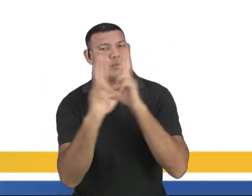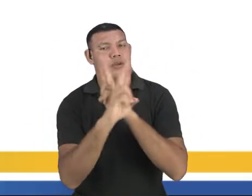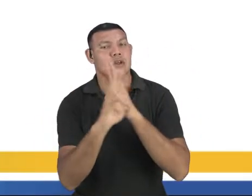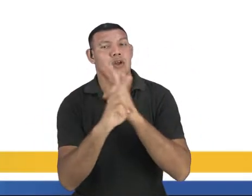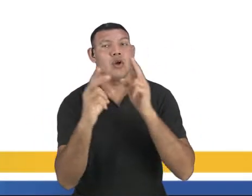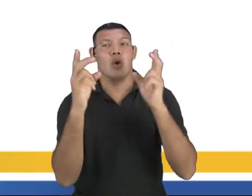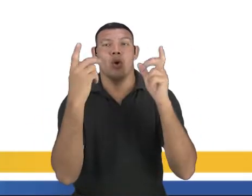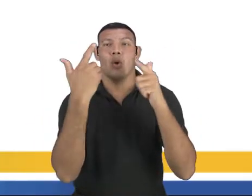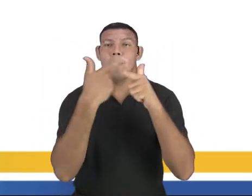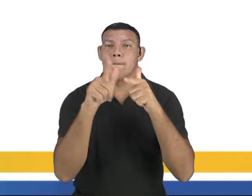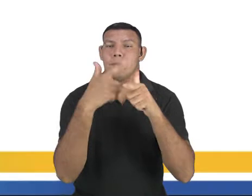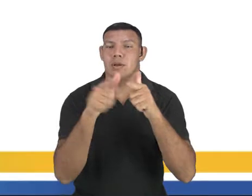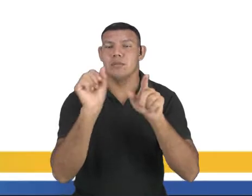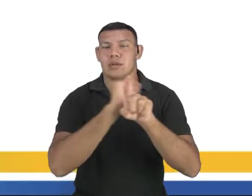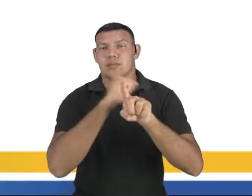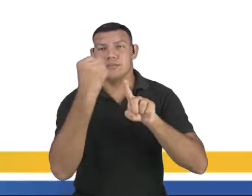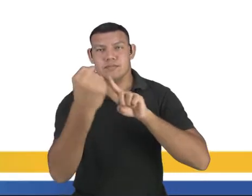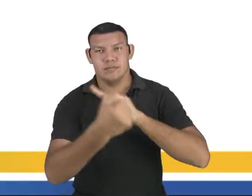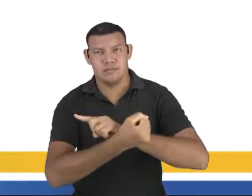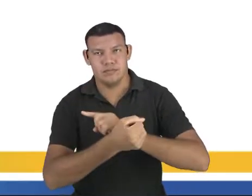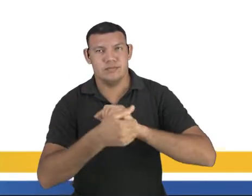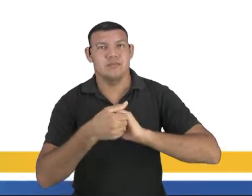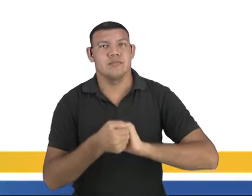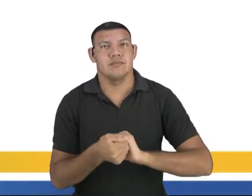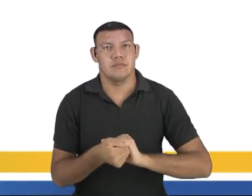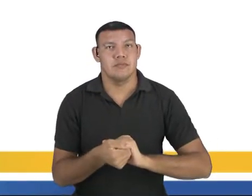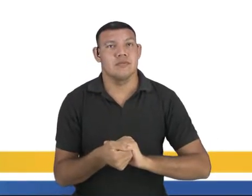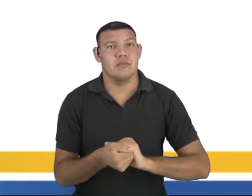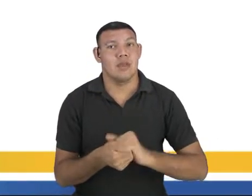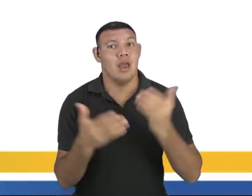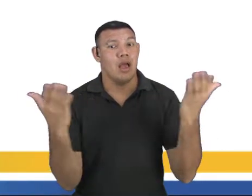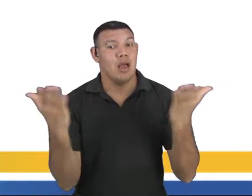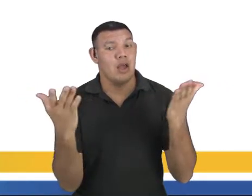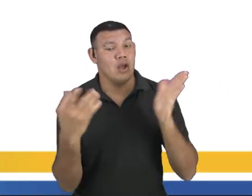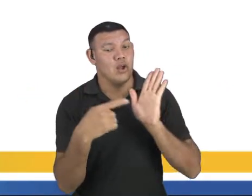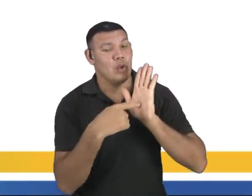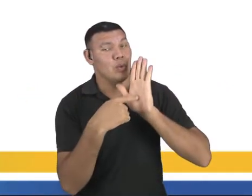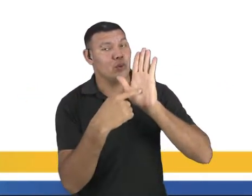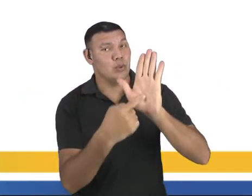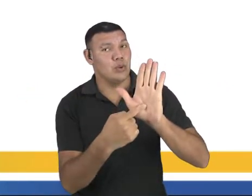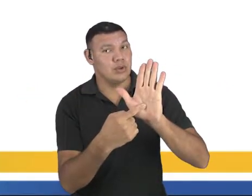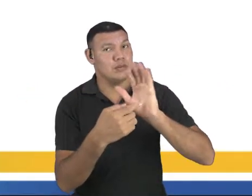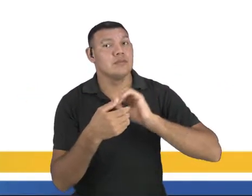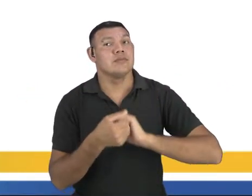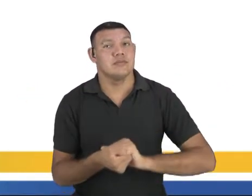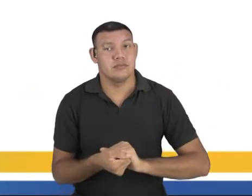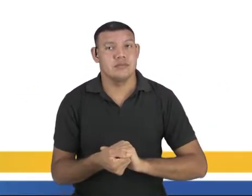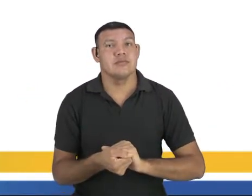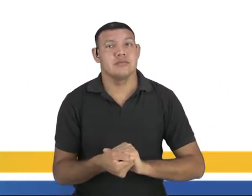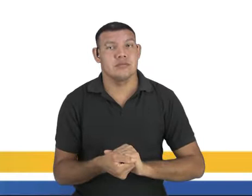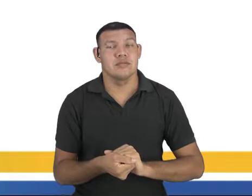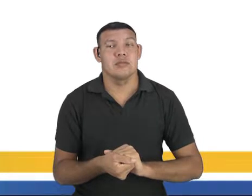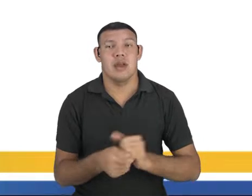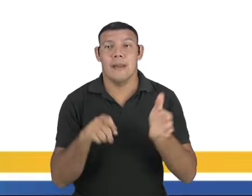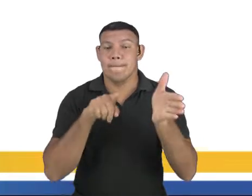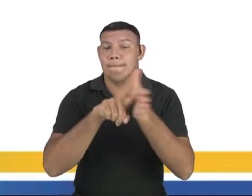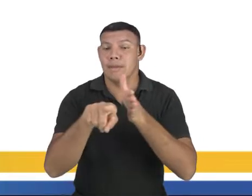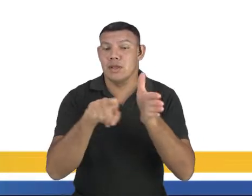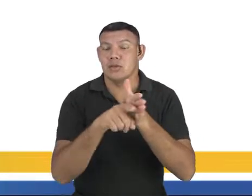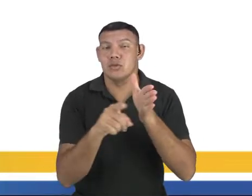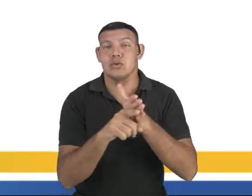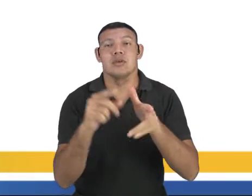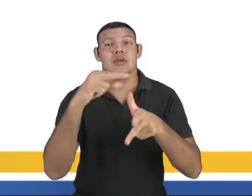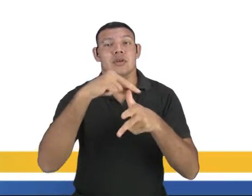social. Então, o que nós vamos ver hoje é sobre questões do Enem